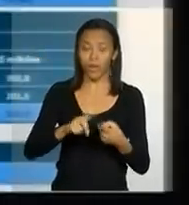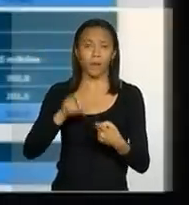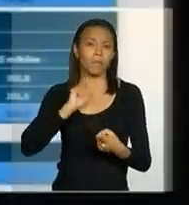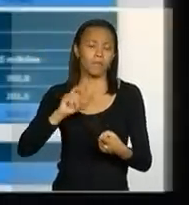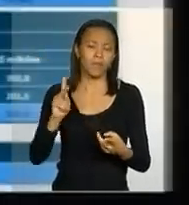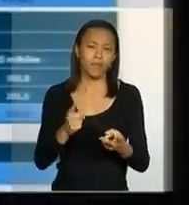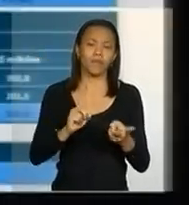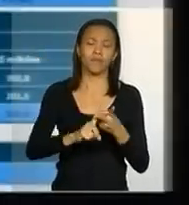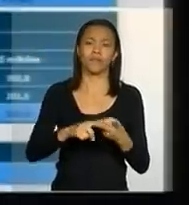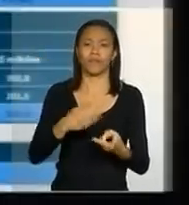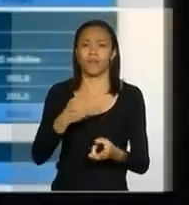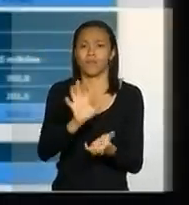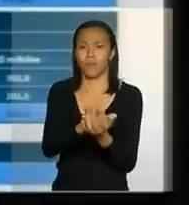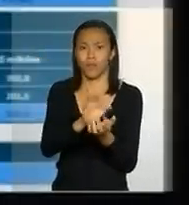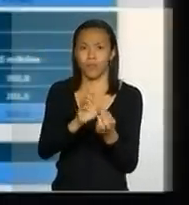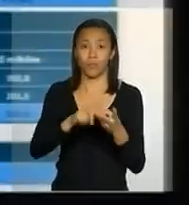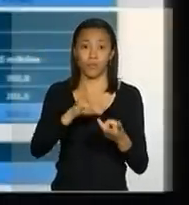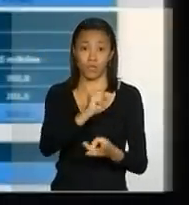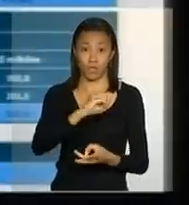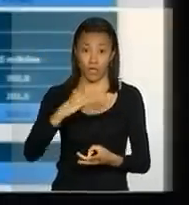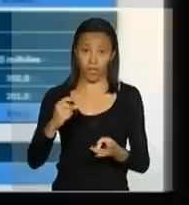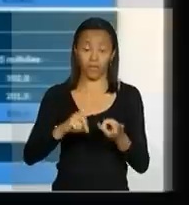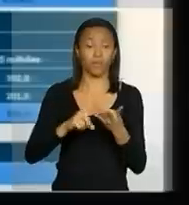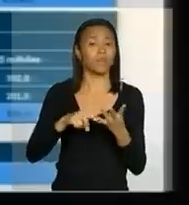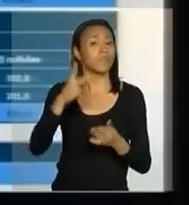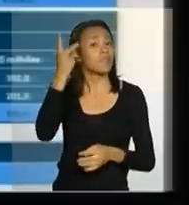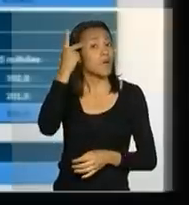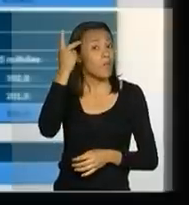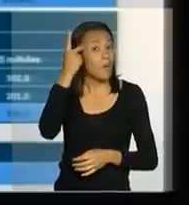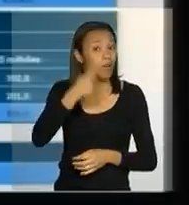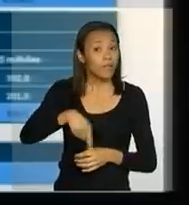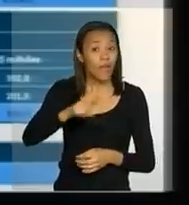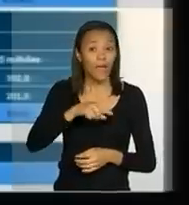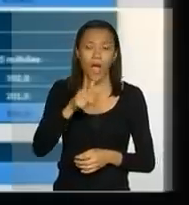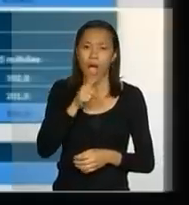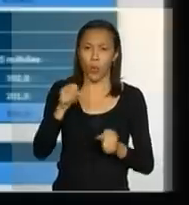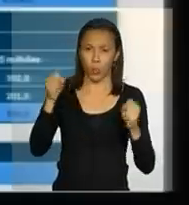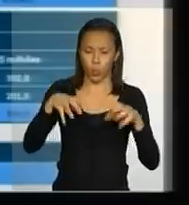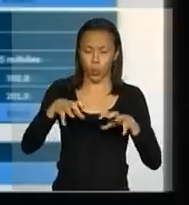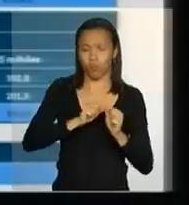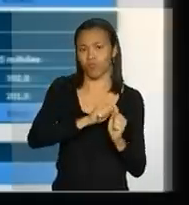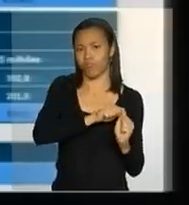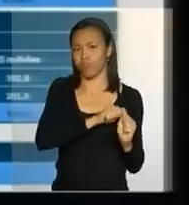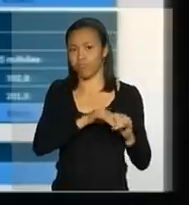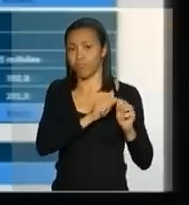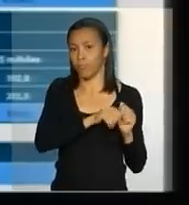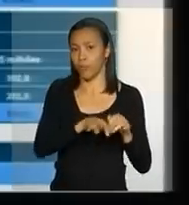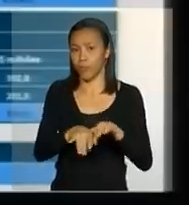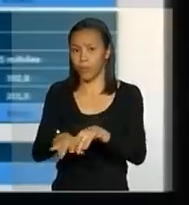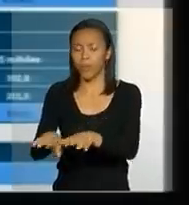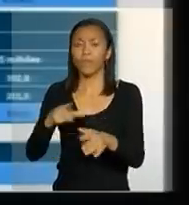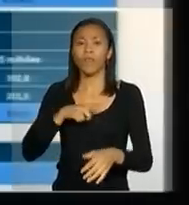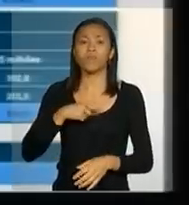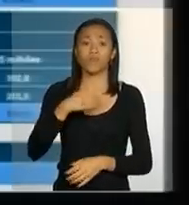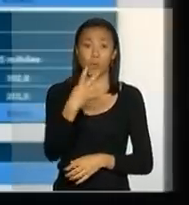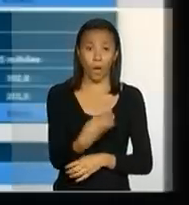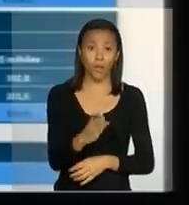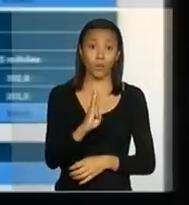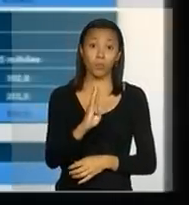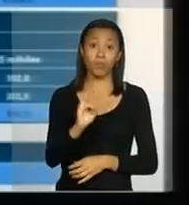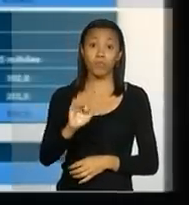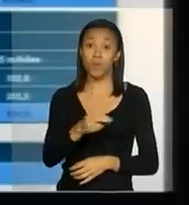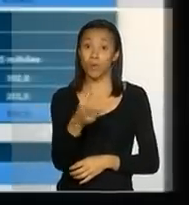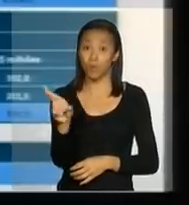Pernambuco, Rio de Janeiro, Santa Catarina e São Paulo. Na área de drenagem, tivemos 4 bilhões de reais